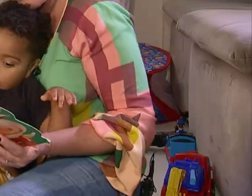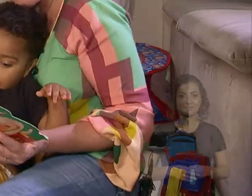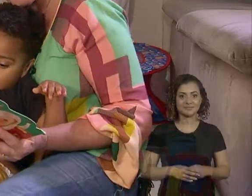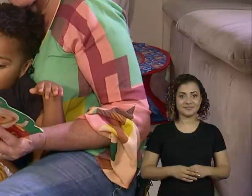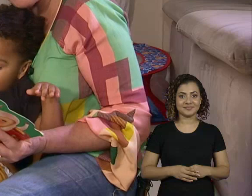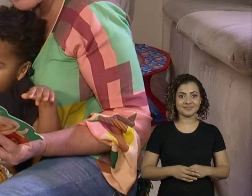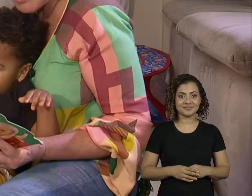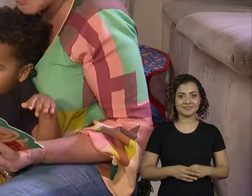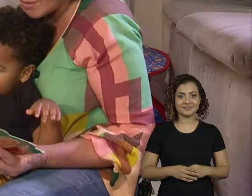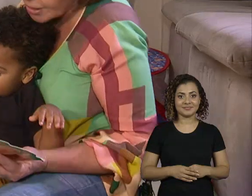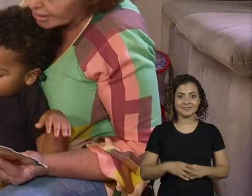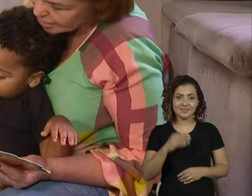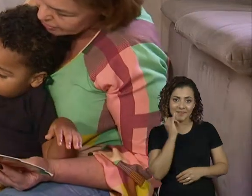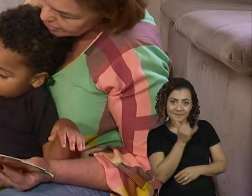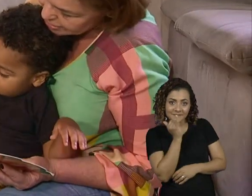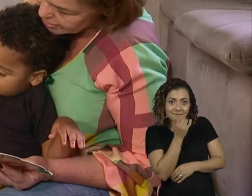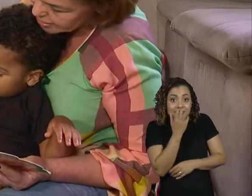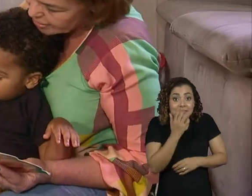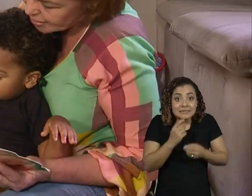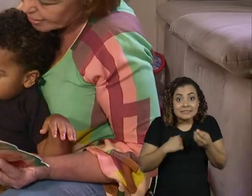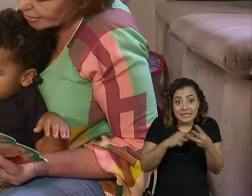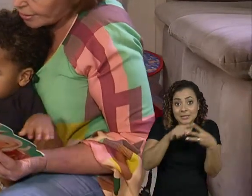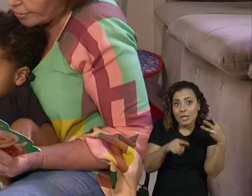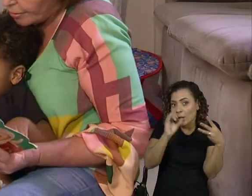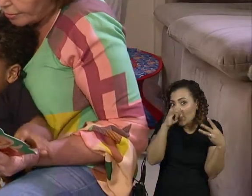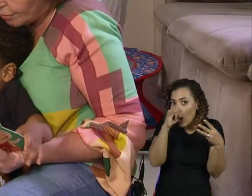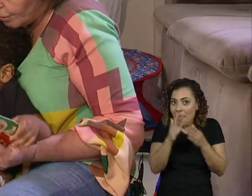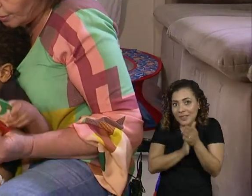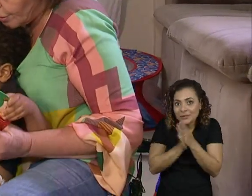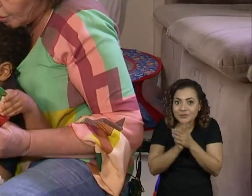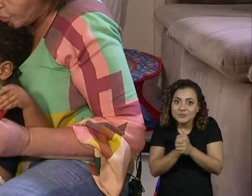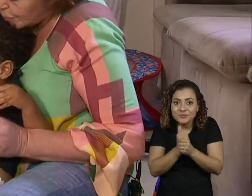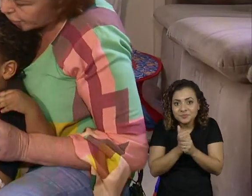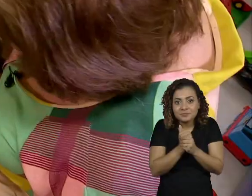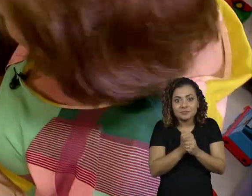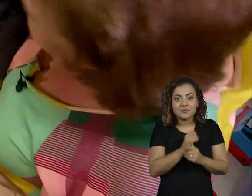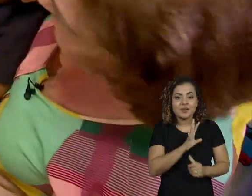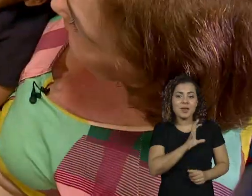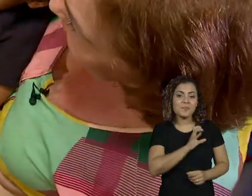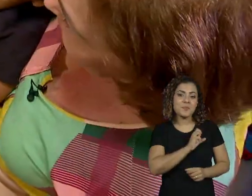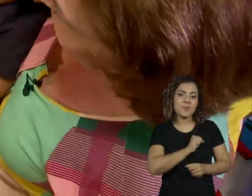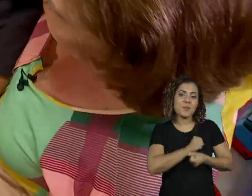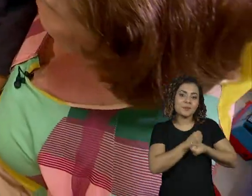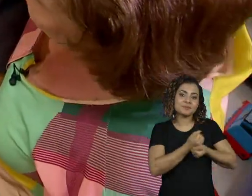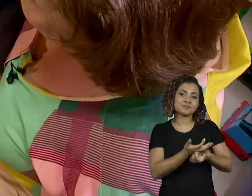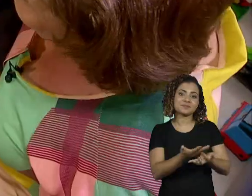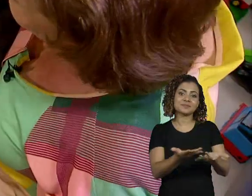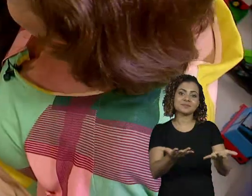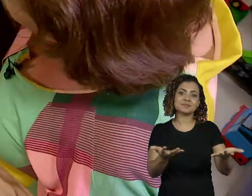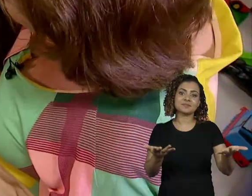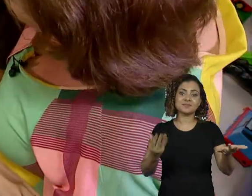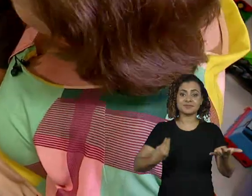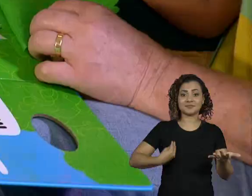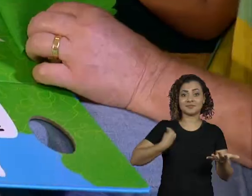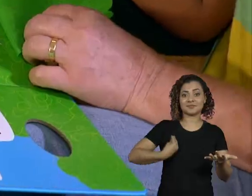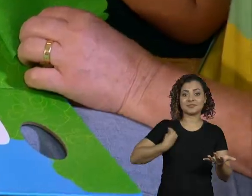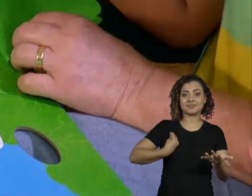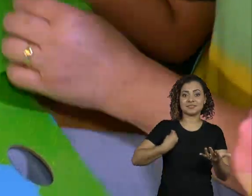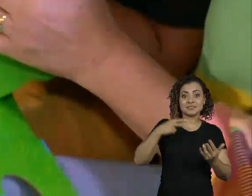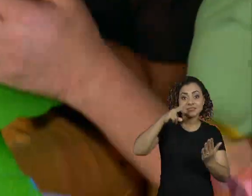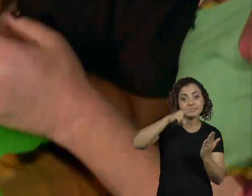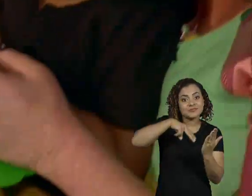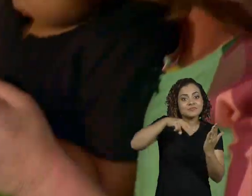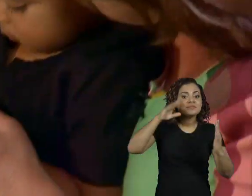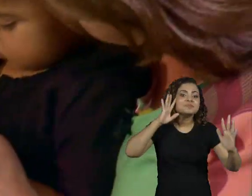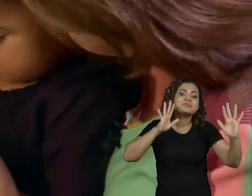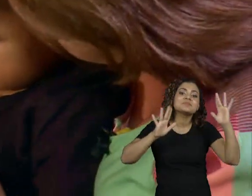É uma vez três poquinhos. O amor abre portas para que se viva, desde muito cedo, o